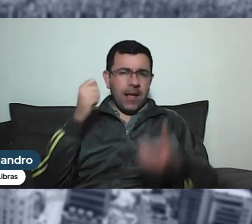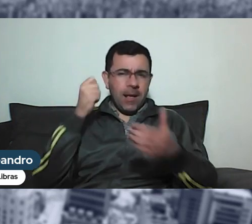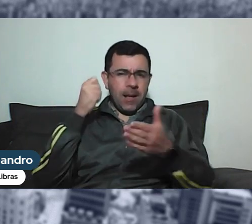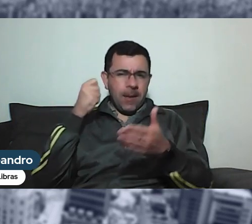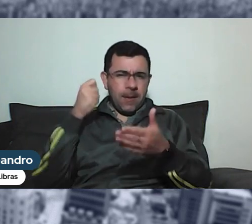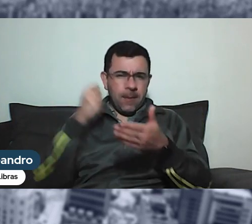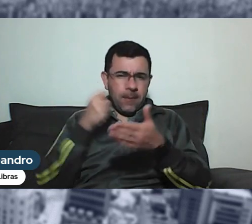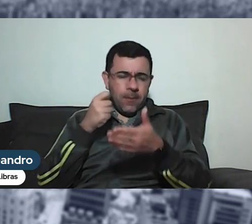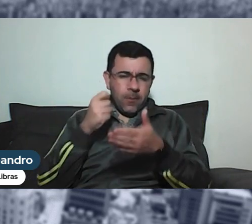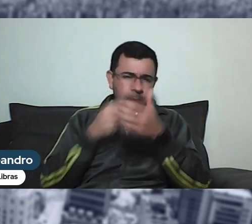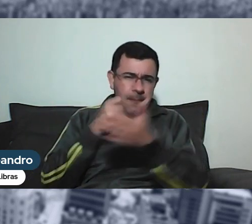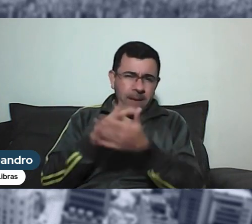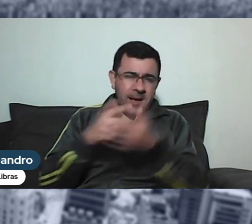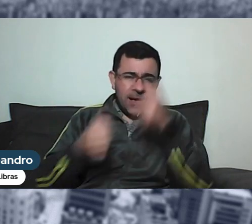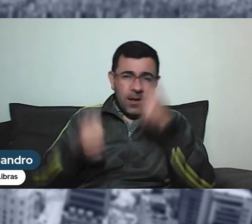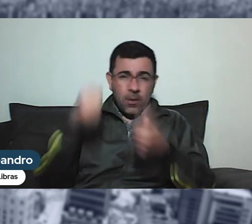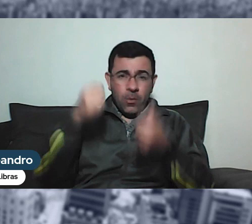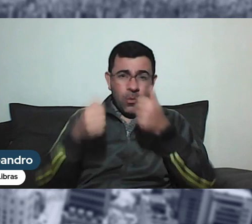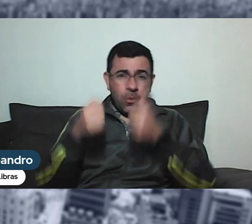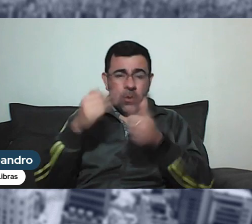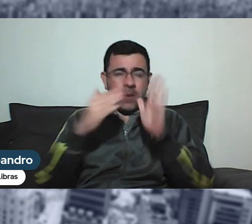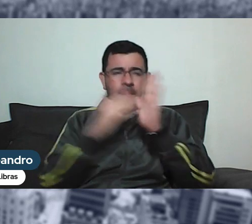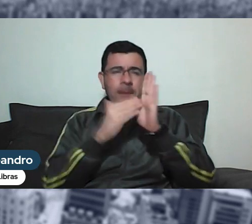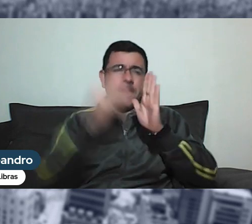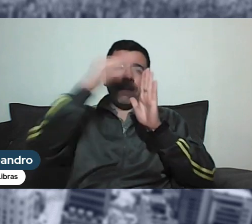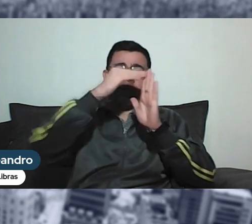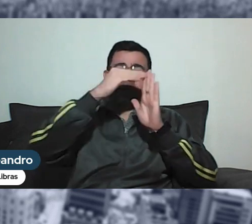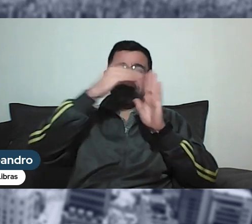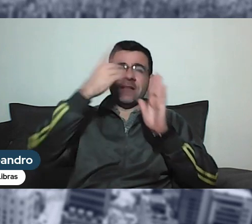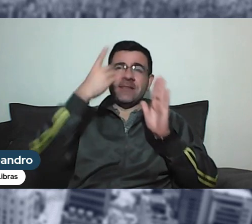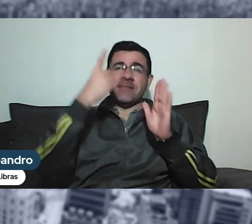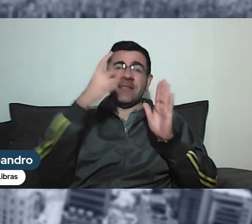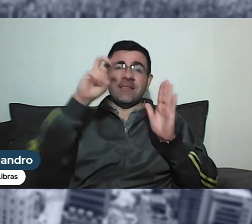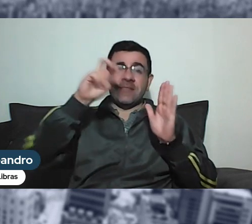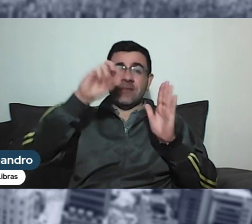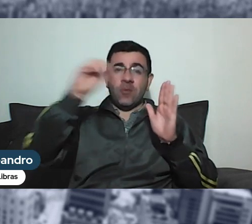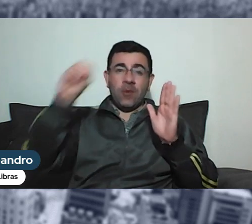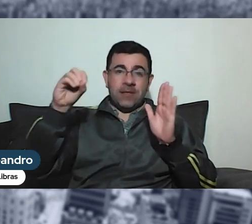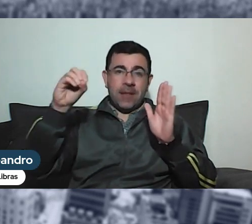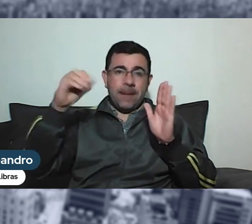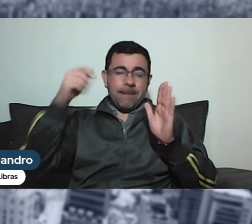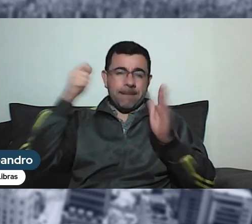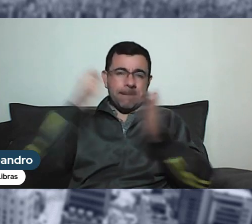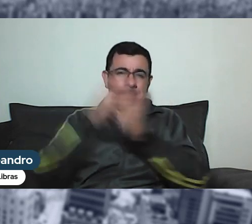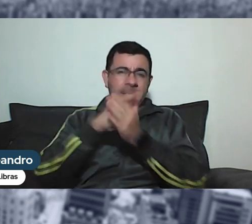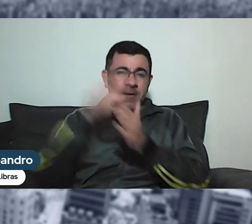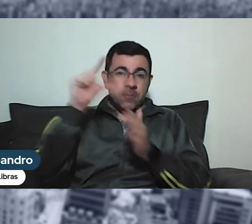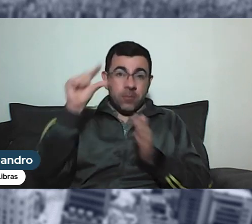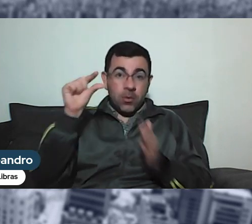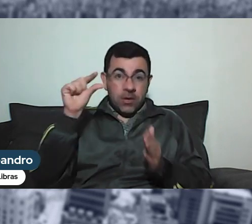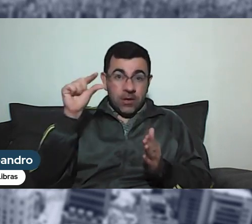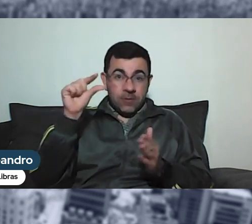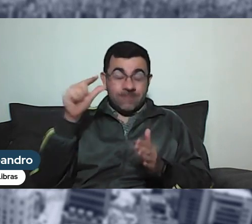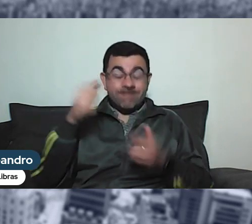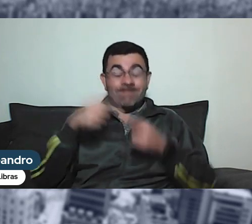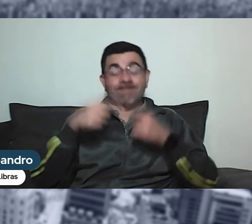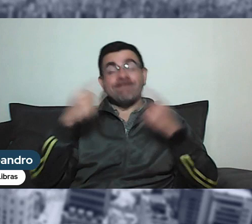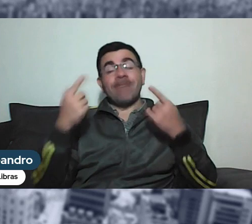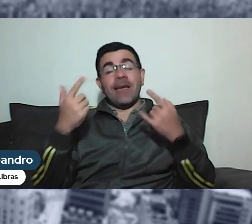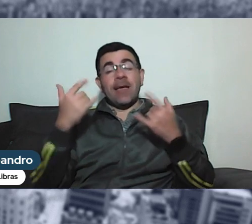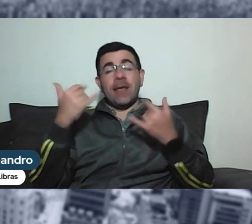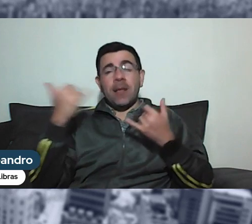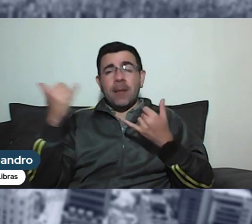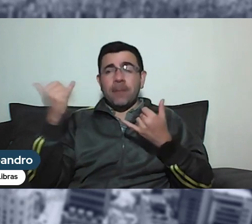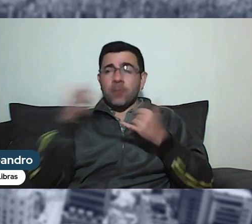total, entre 100 e 150 pagaria o proporcional. Só que, isso é uma informação de que esse estudo está